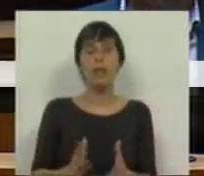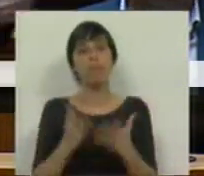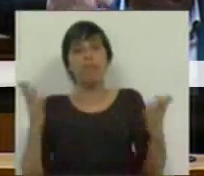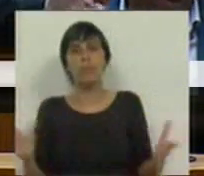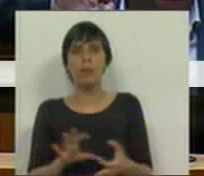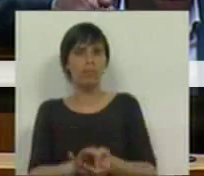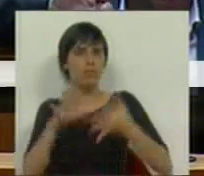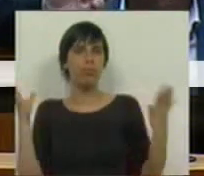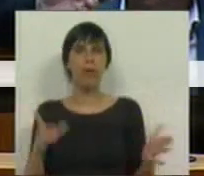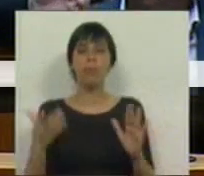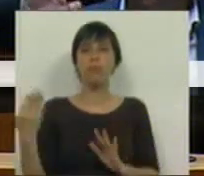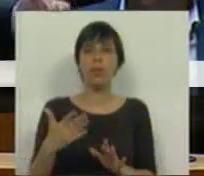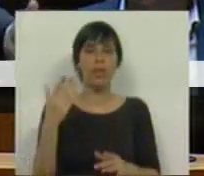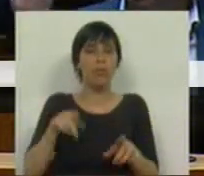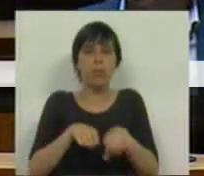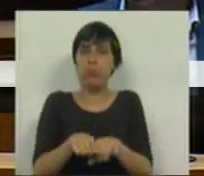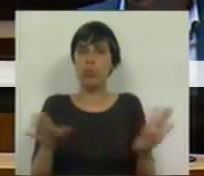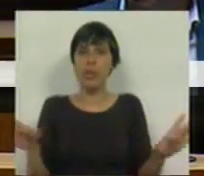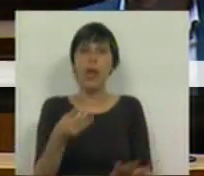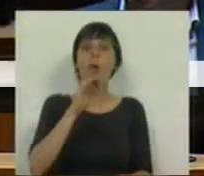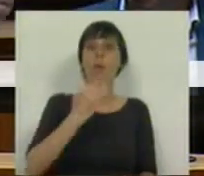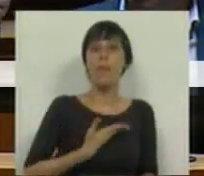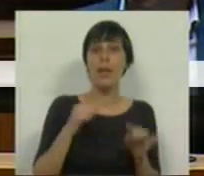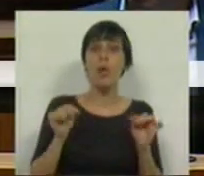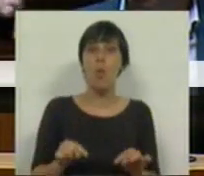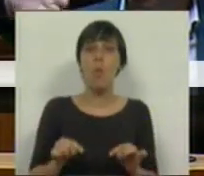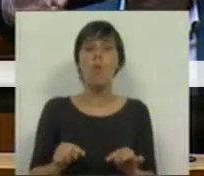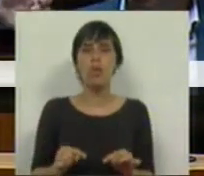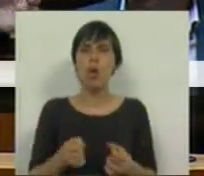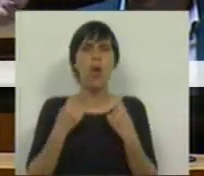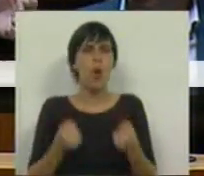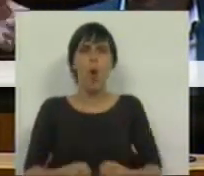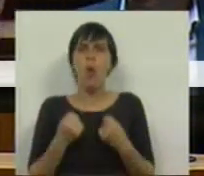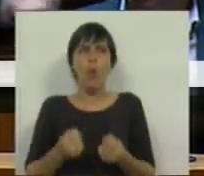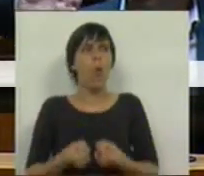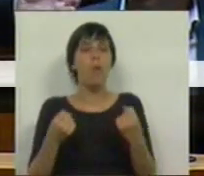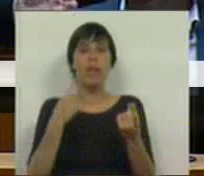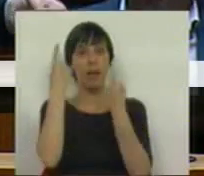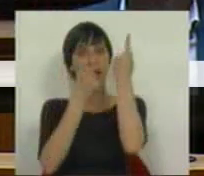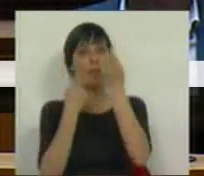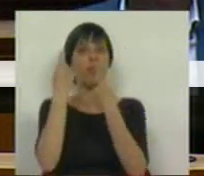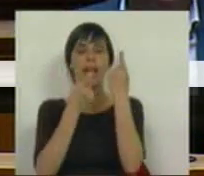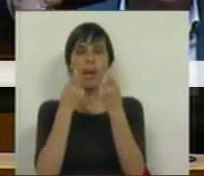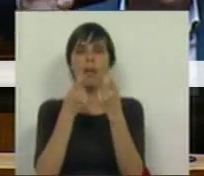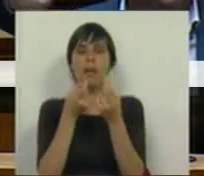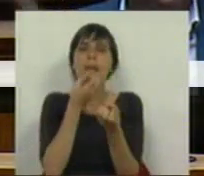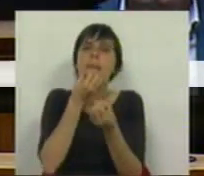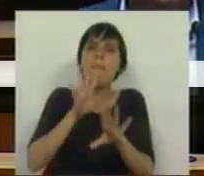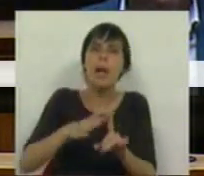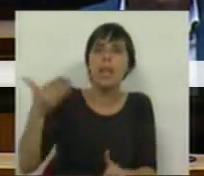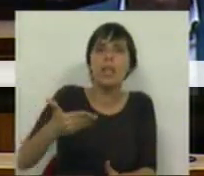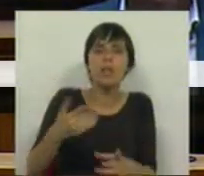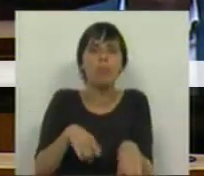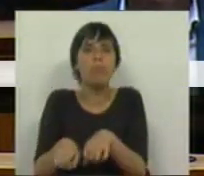Portanto, rompeu-se uma legitimidade política. E o PSD hoje aqui não consegue sequer refletir sobre a perda de